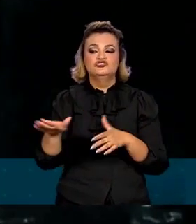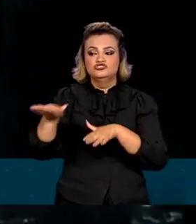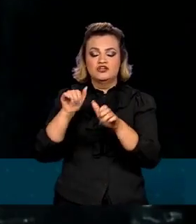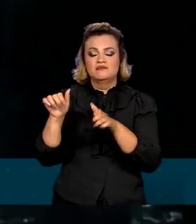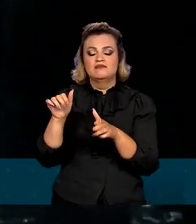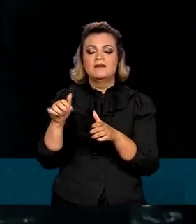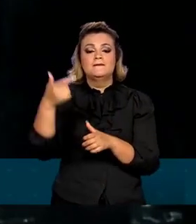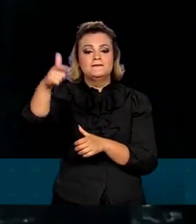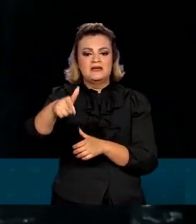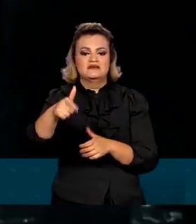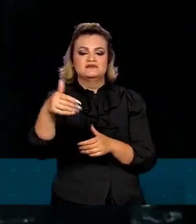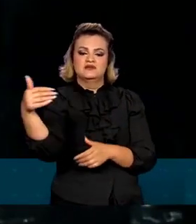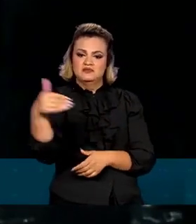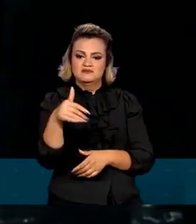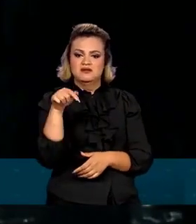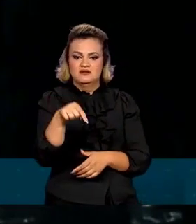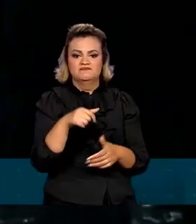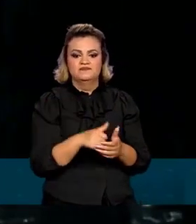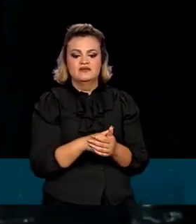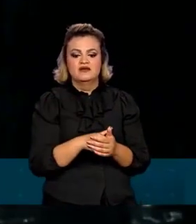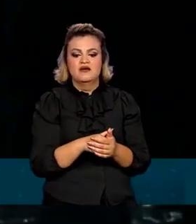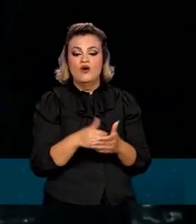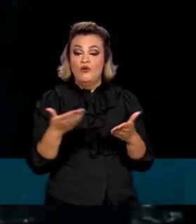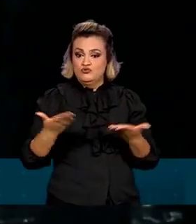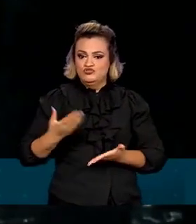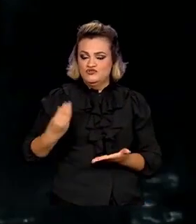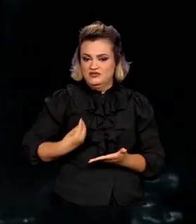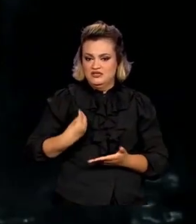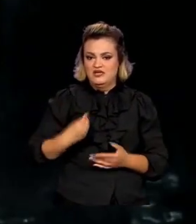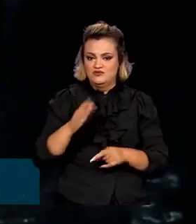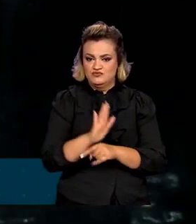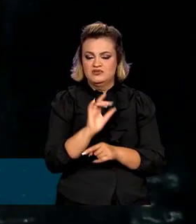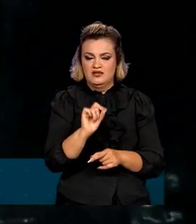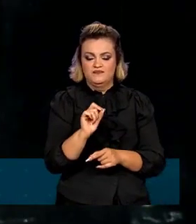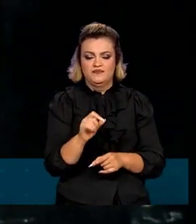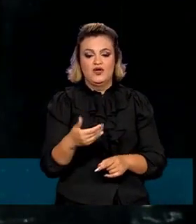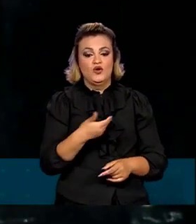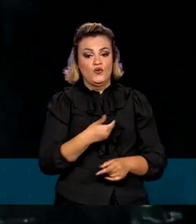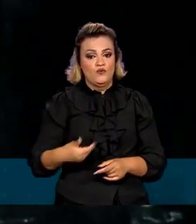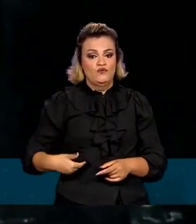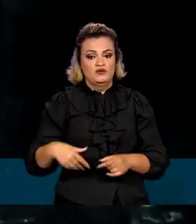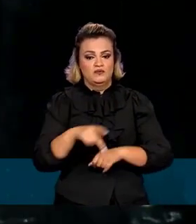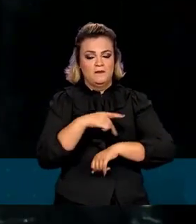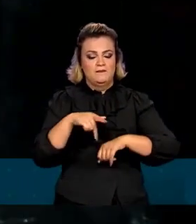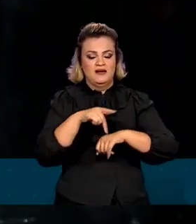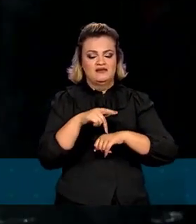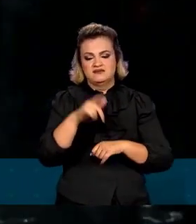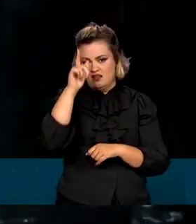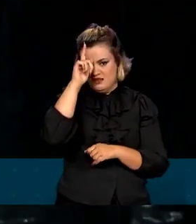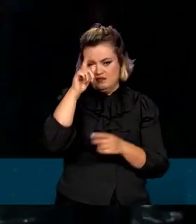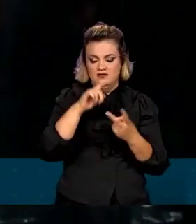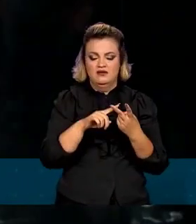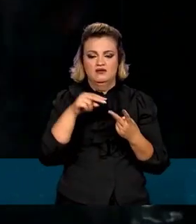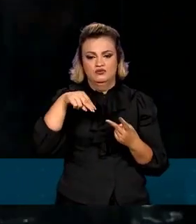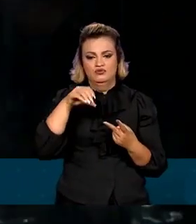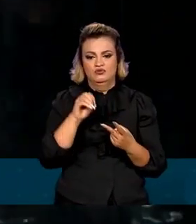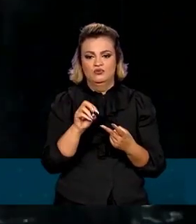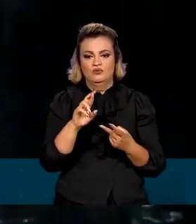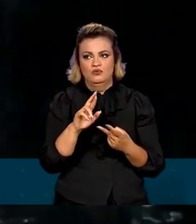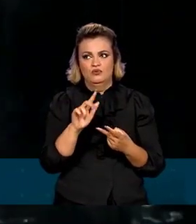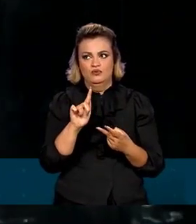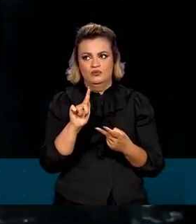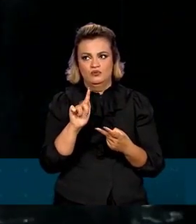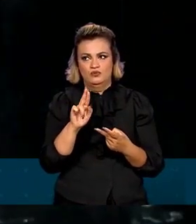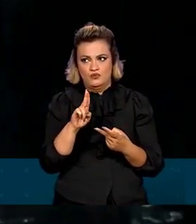do fundo Amazônia. Atualmente, os principais colaboradores são os governos da Noruega e da Alemanha. Durante a posse do